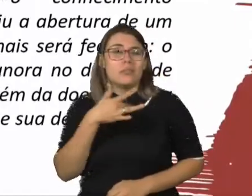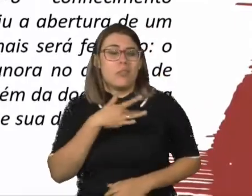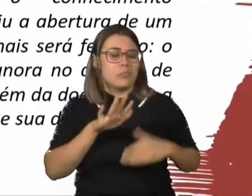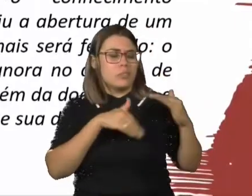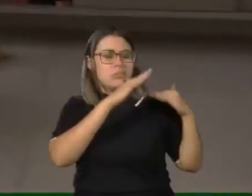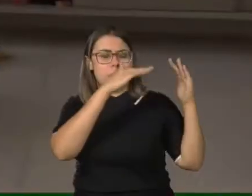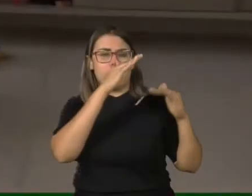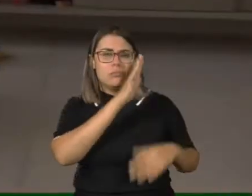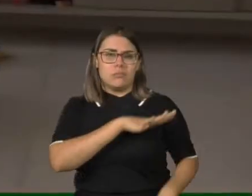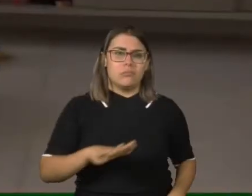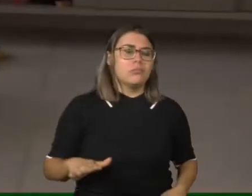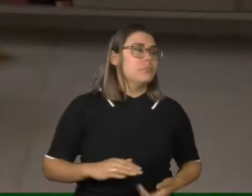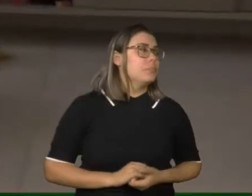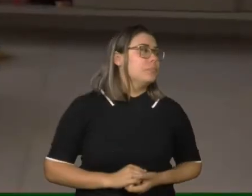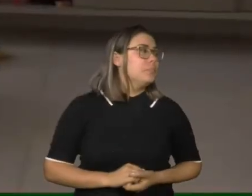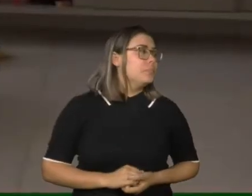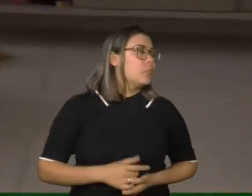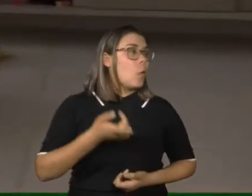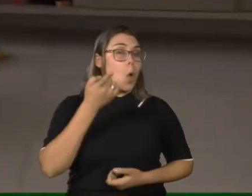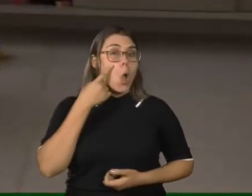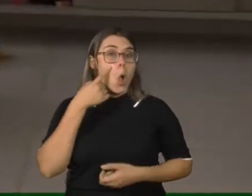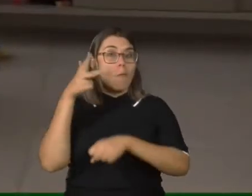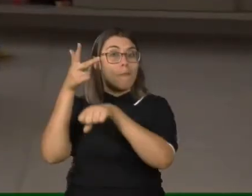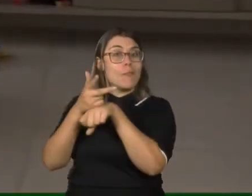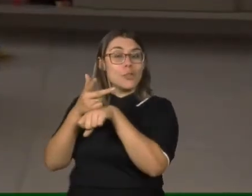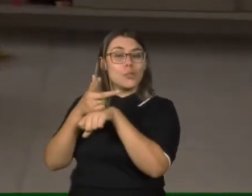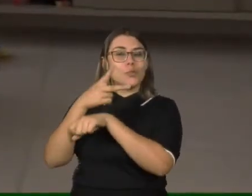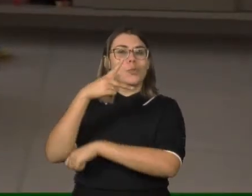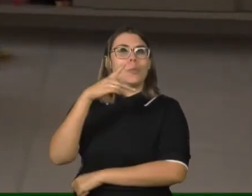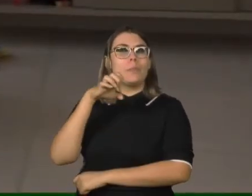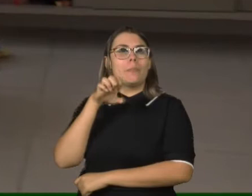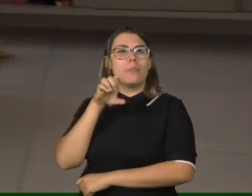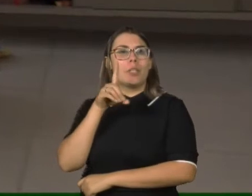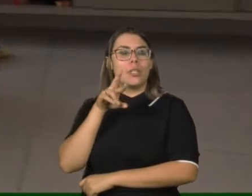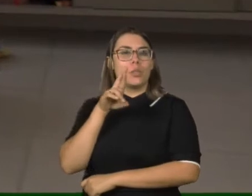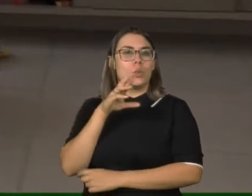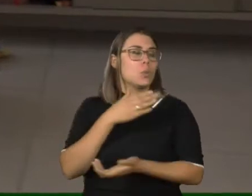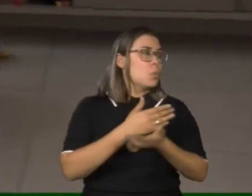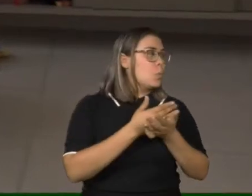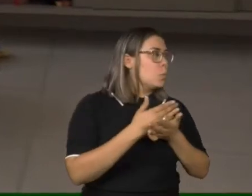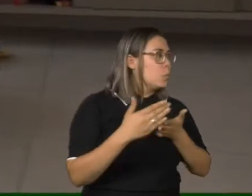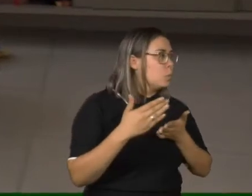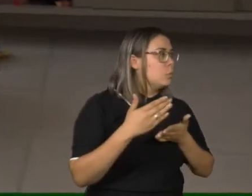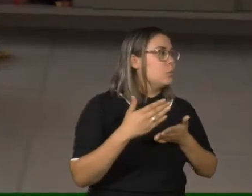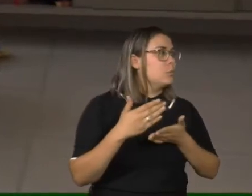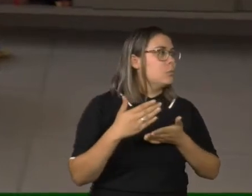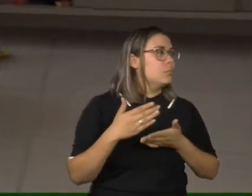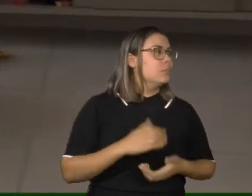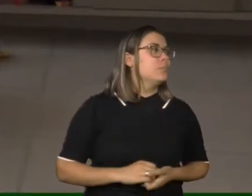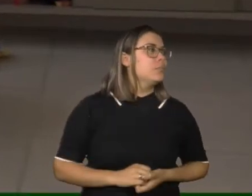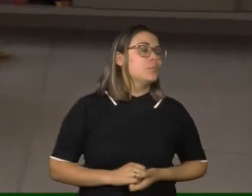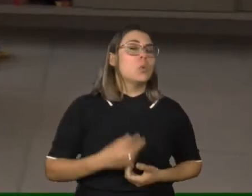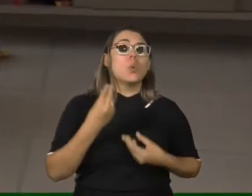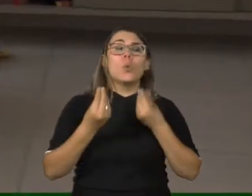comprometimento orgânico. Então, vamos ver o primeiro vídeo do Pedro. Esse vídeo foi logo no início do seu acompanhamento.